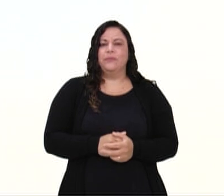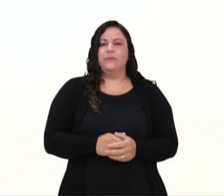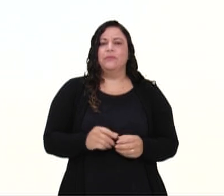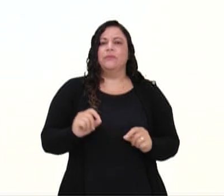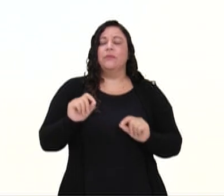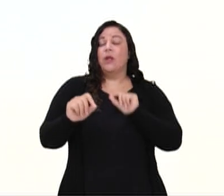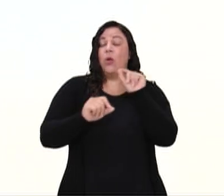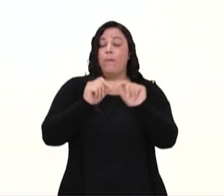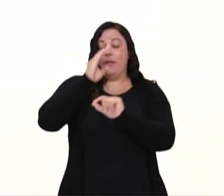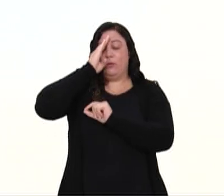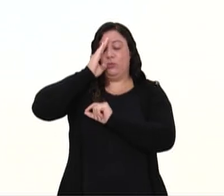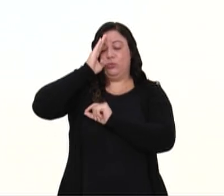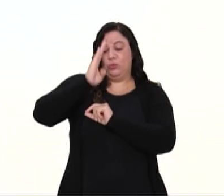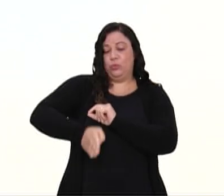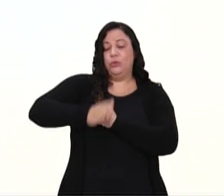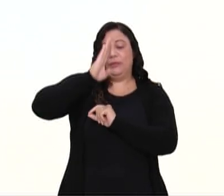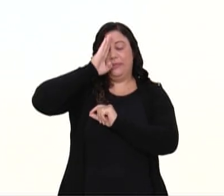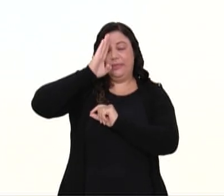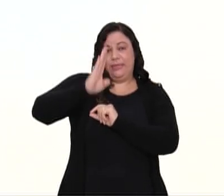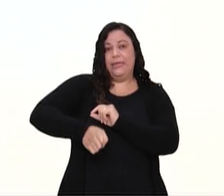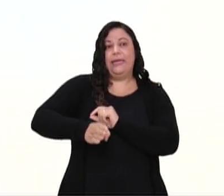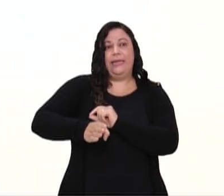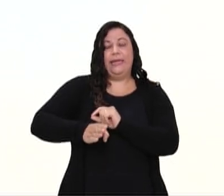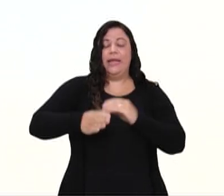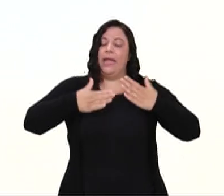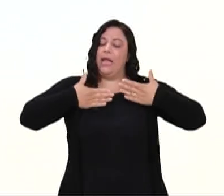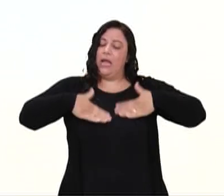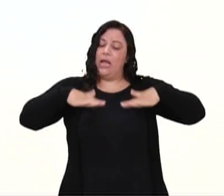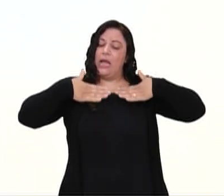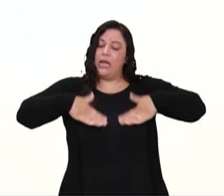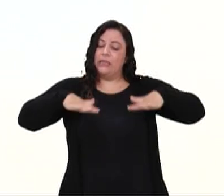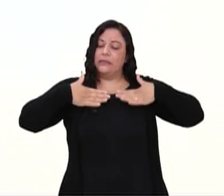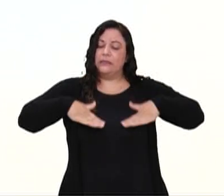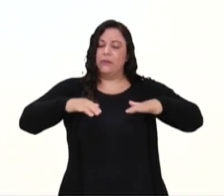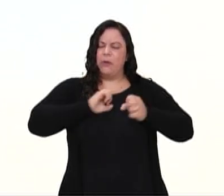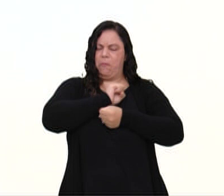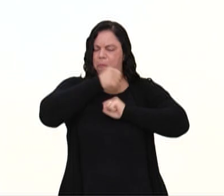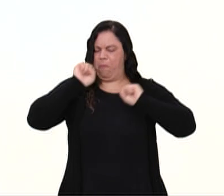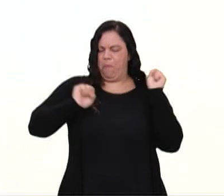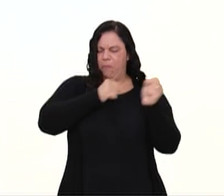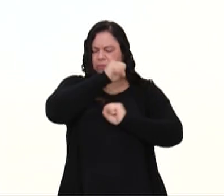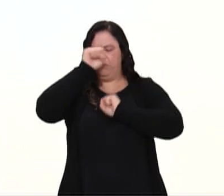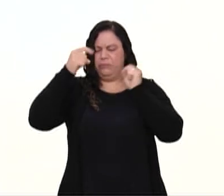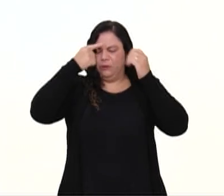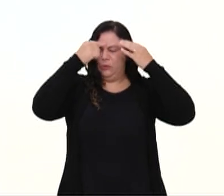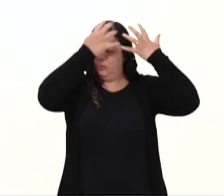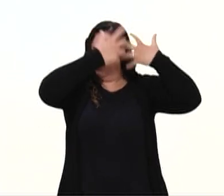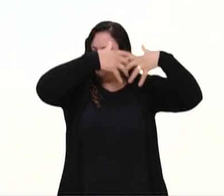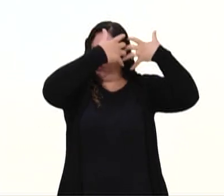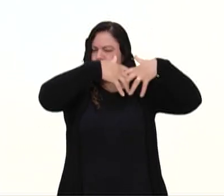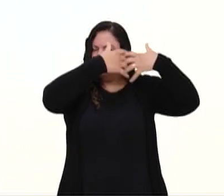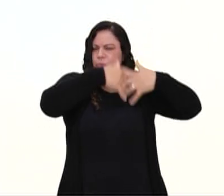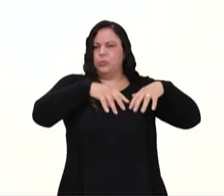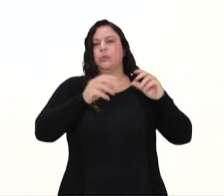por meios diretos, acalmar a turbulência natural dos pensamentos. Que nos... Elas